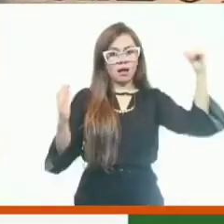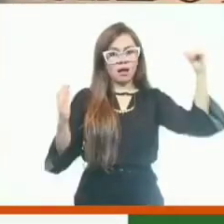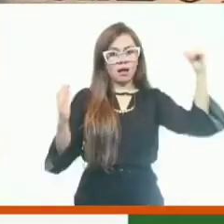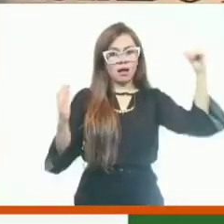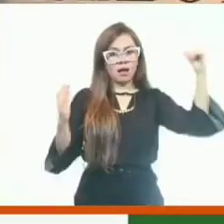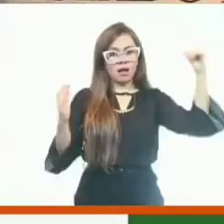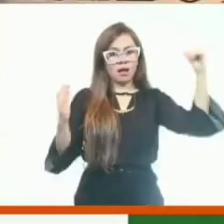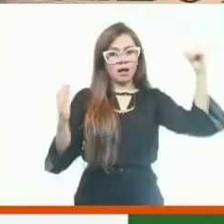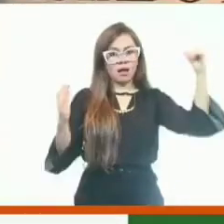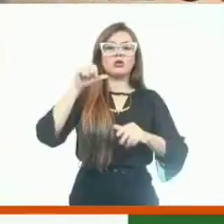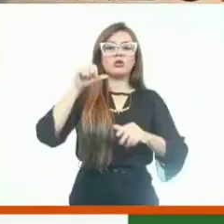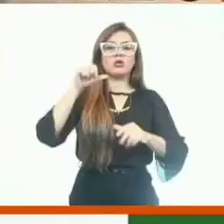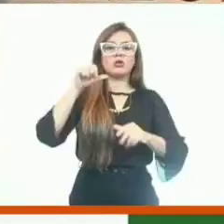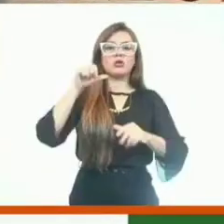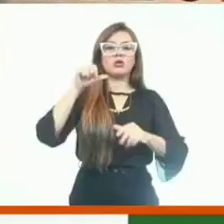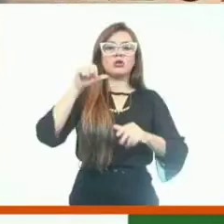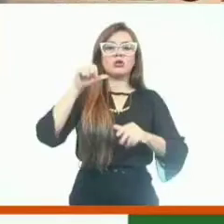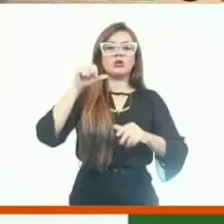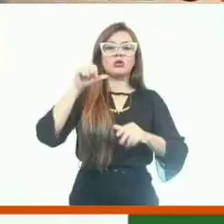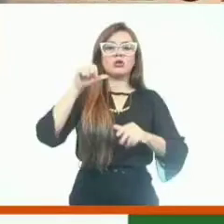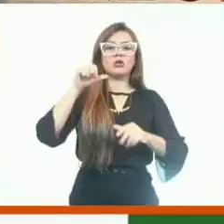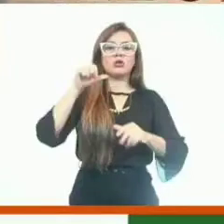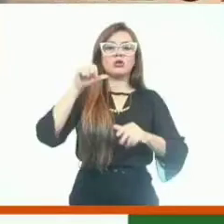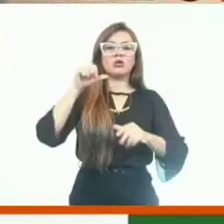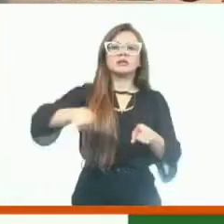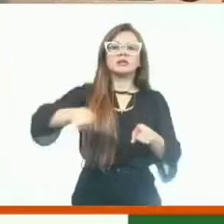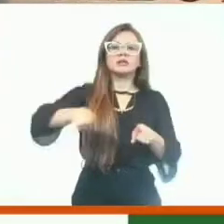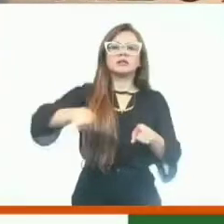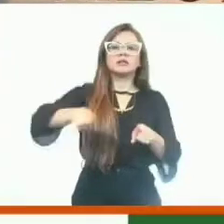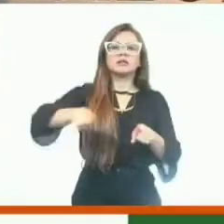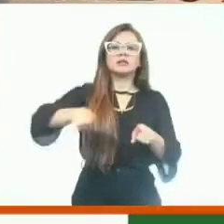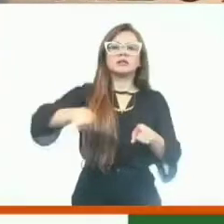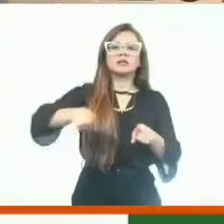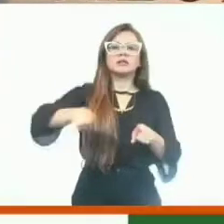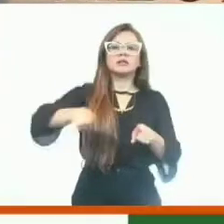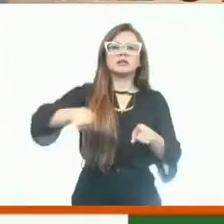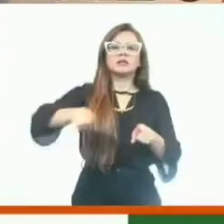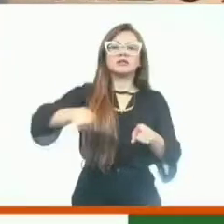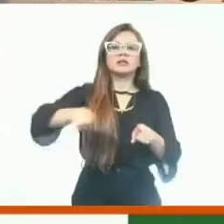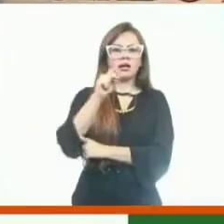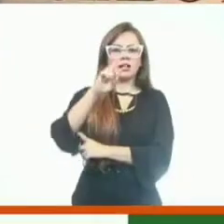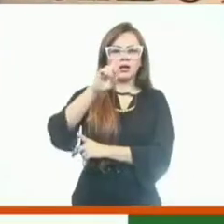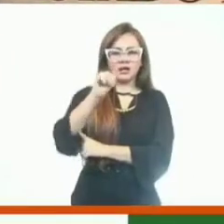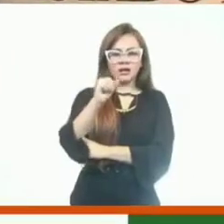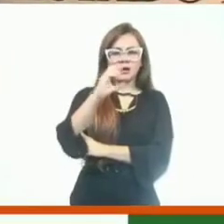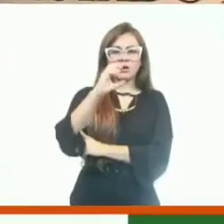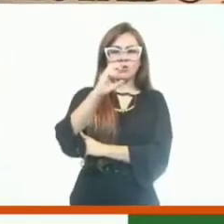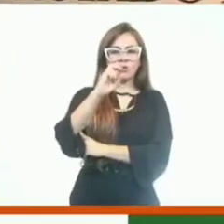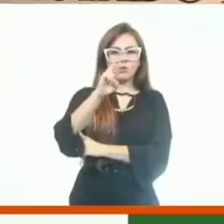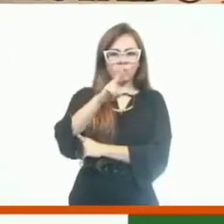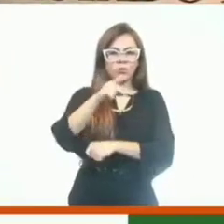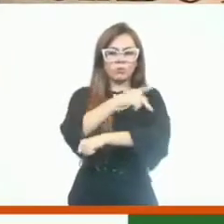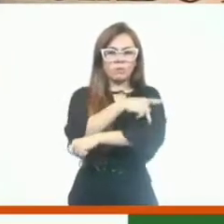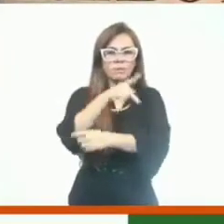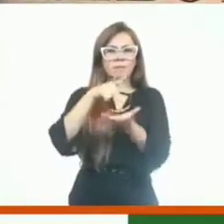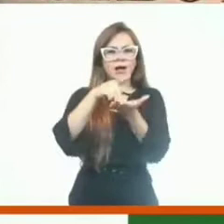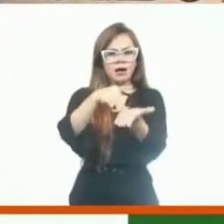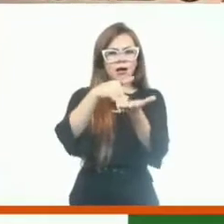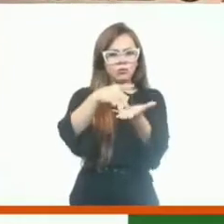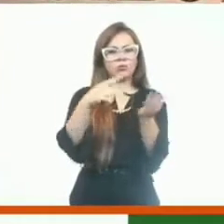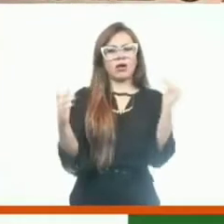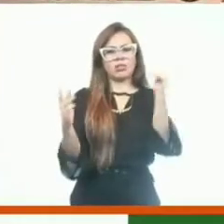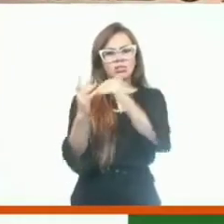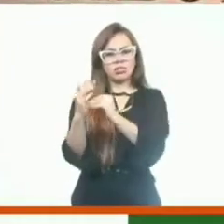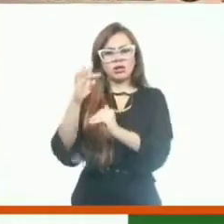fizemos de Paracuru até Trairi, e aí estamos fazendo agora, e o objetivo futuro é que a gente possa também, toda a